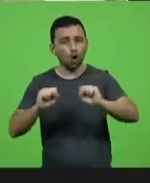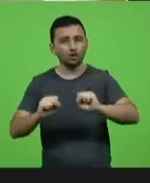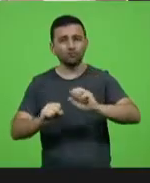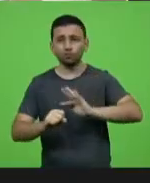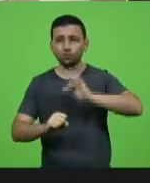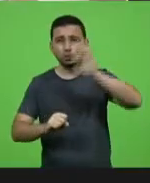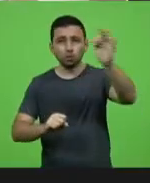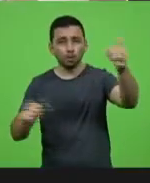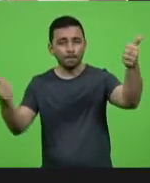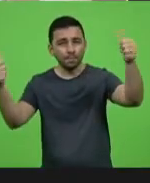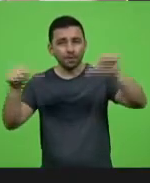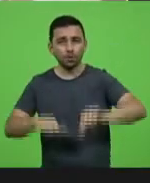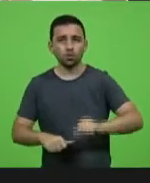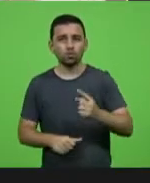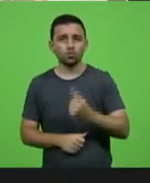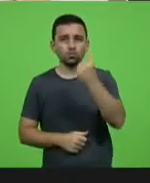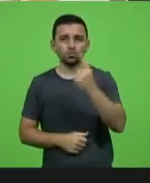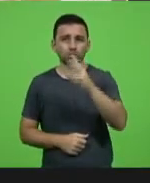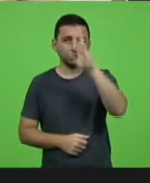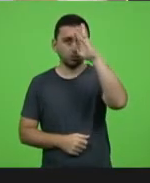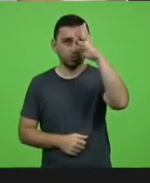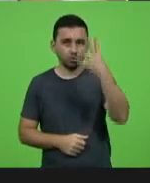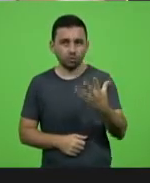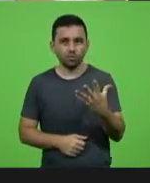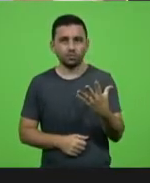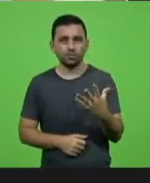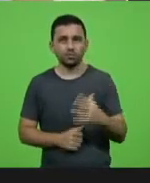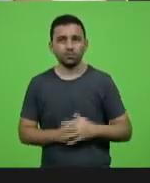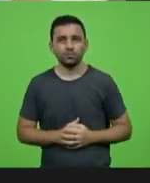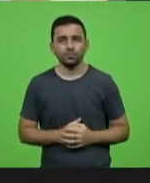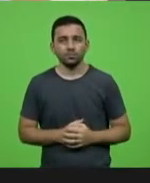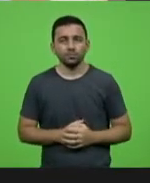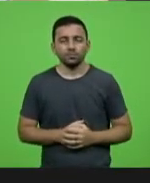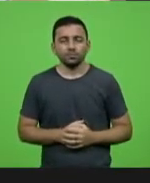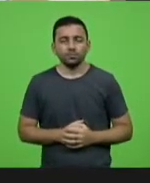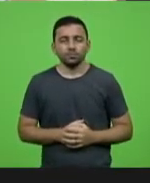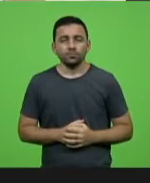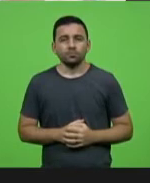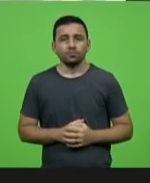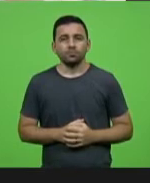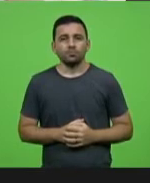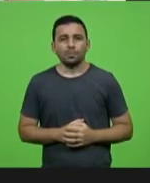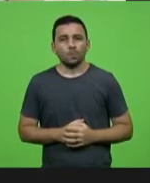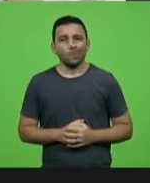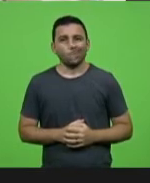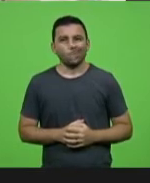E a única solução que a gente vê... Mais dois minutos, deputado, para concluir.